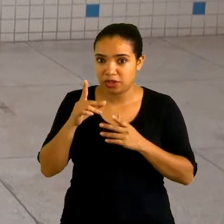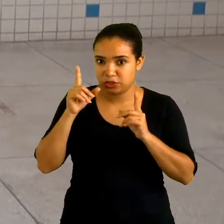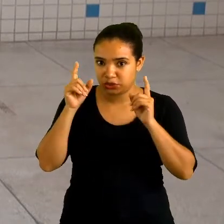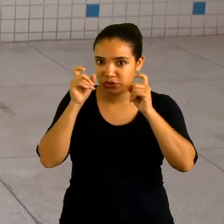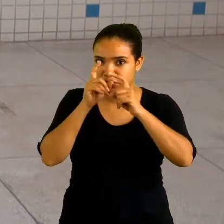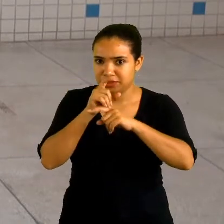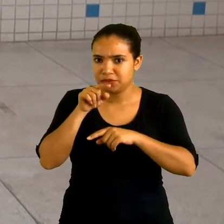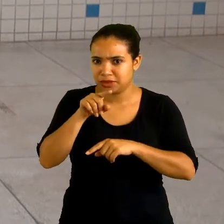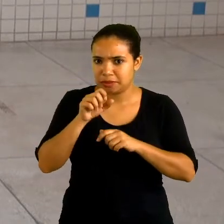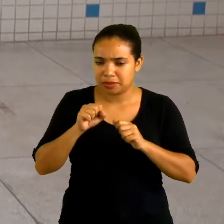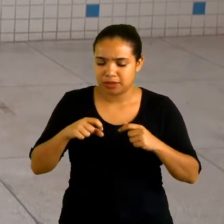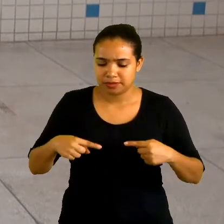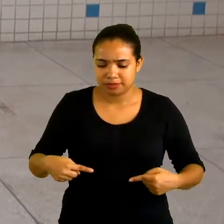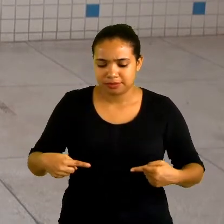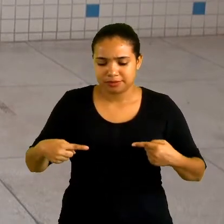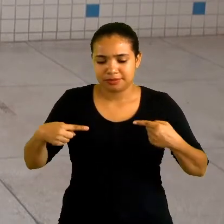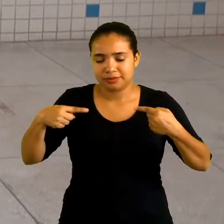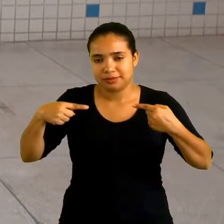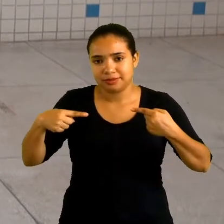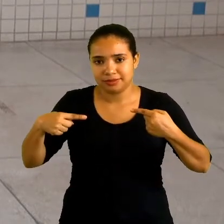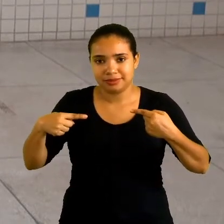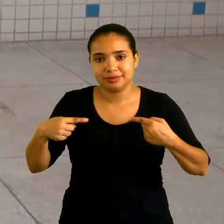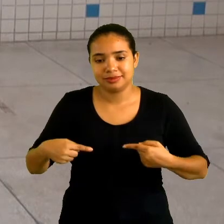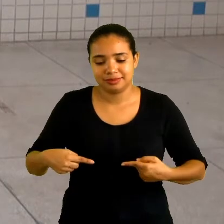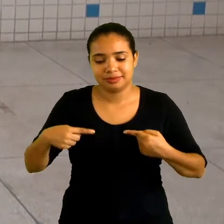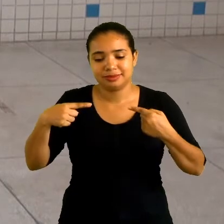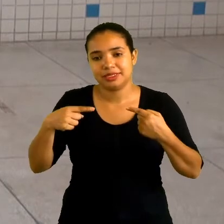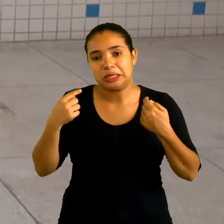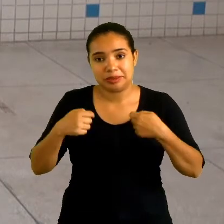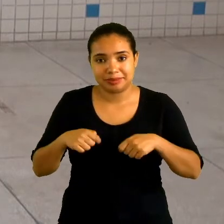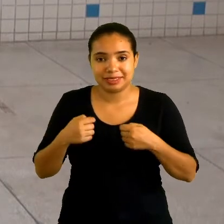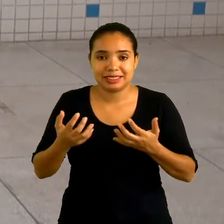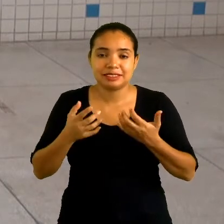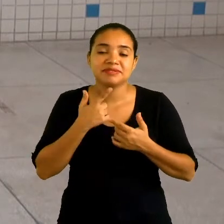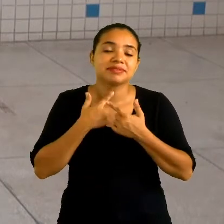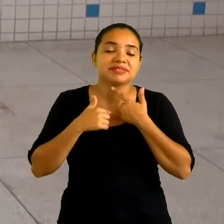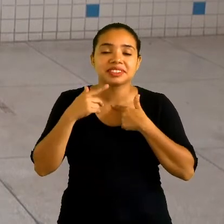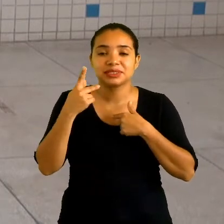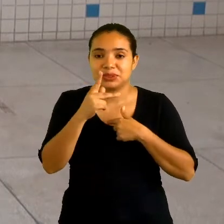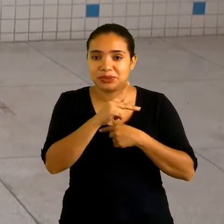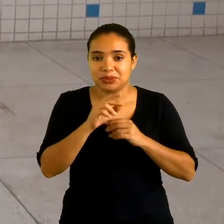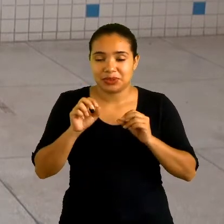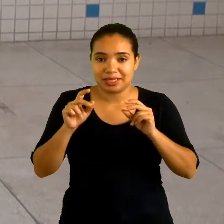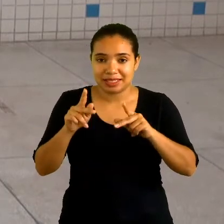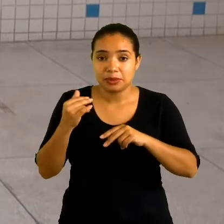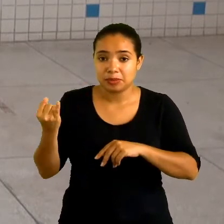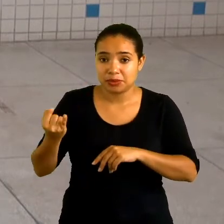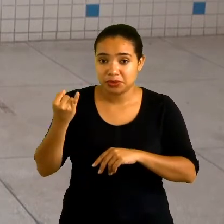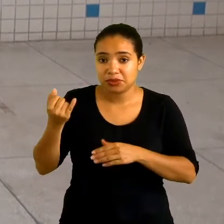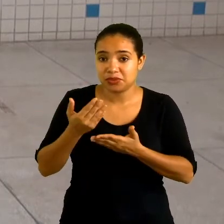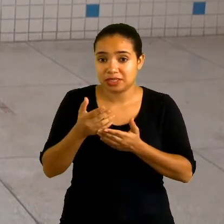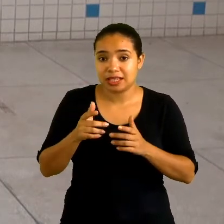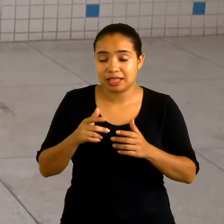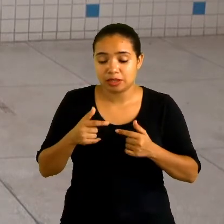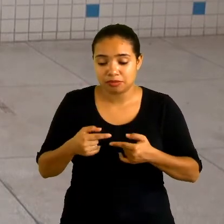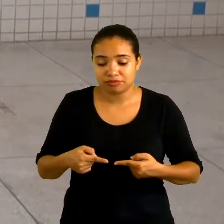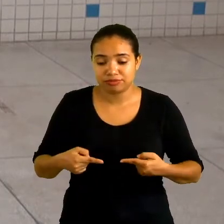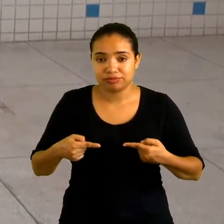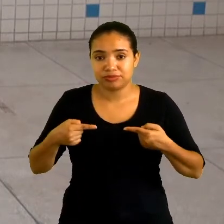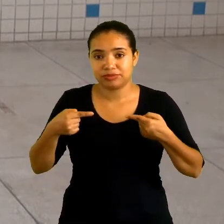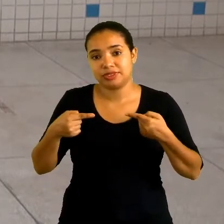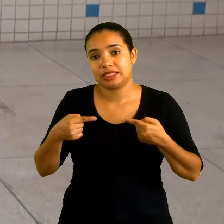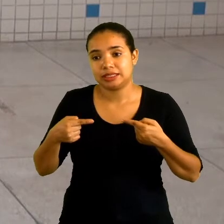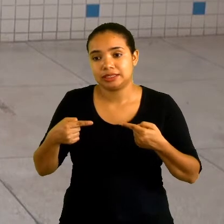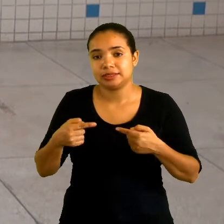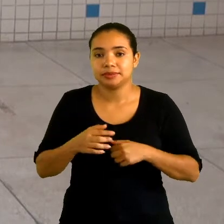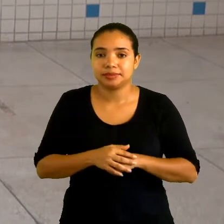você pode ir aumentando conforme aí a sua necessidade, sua vontade, tá bom? O importante é que você aumente, se você triscar